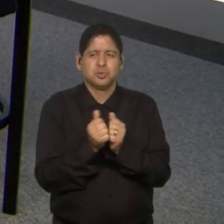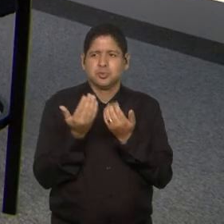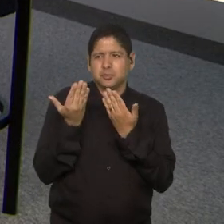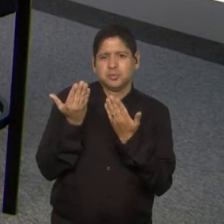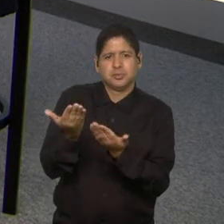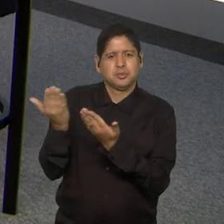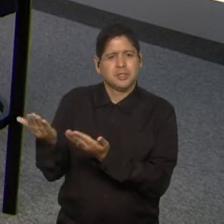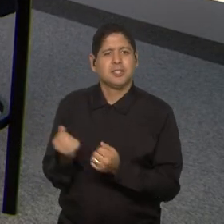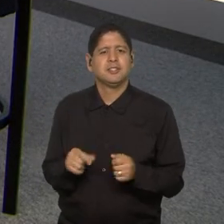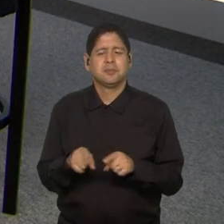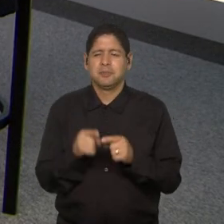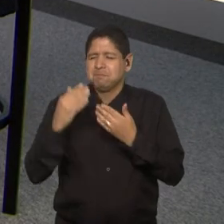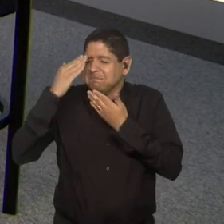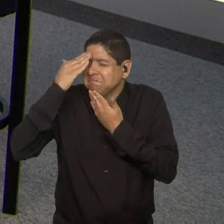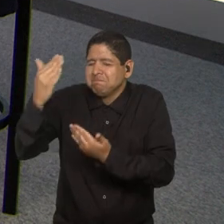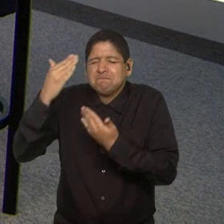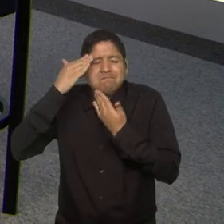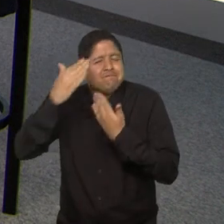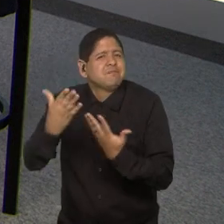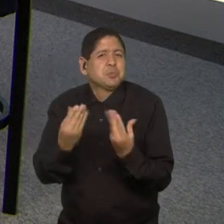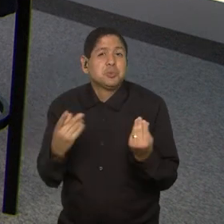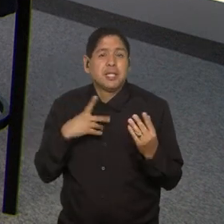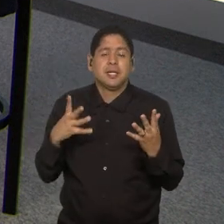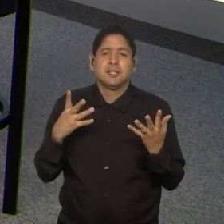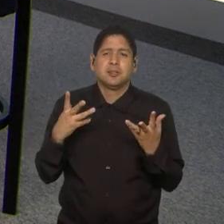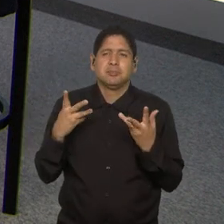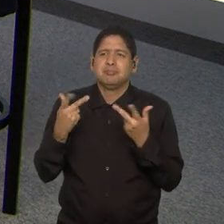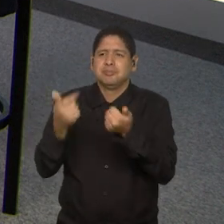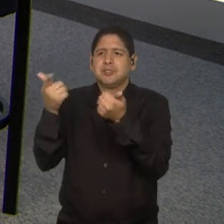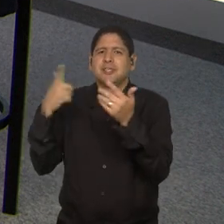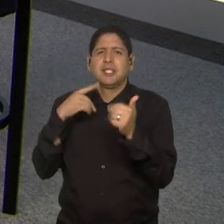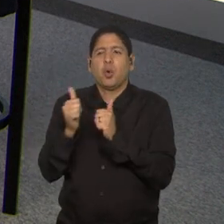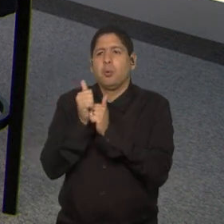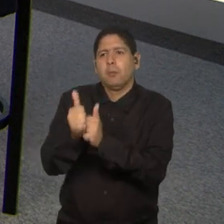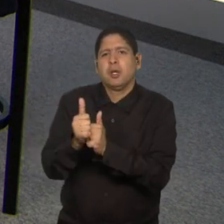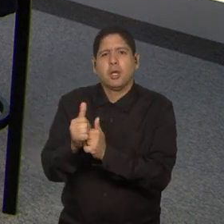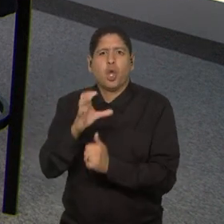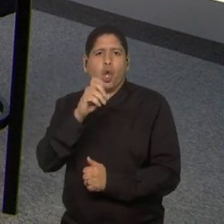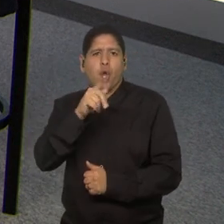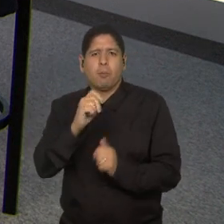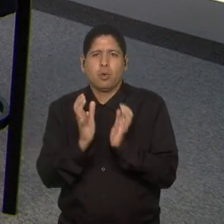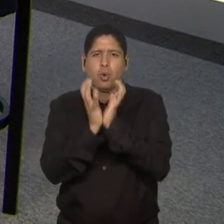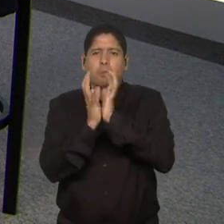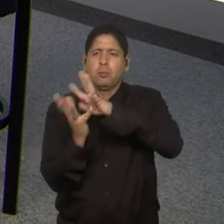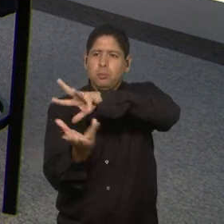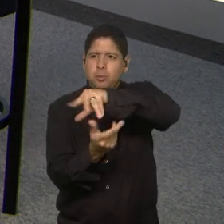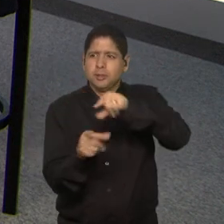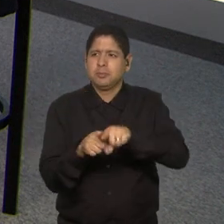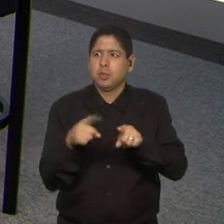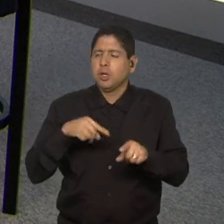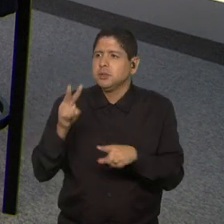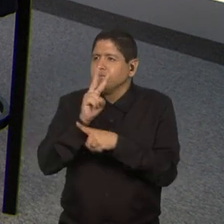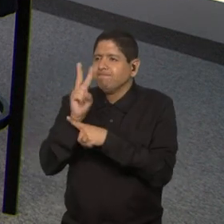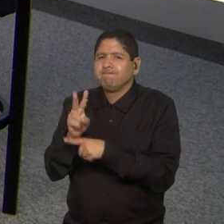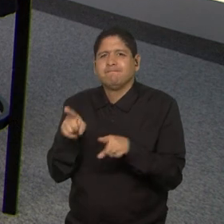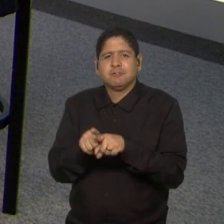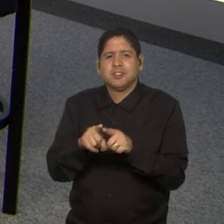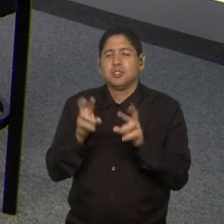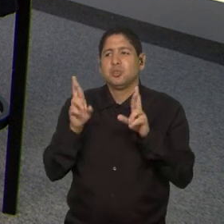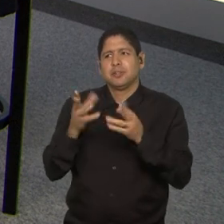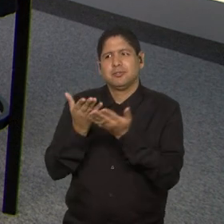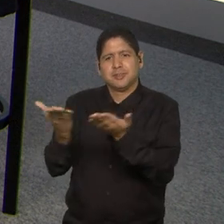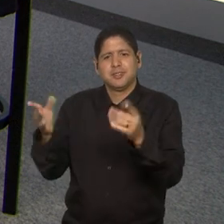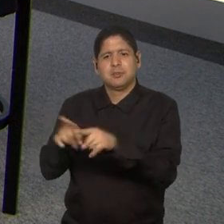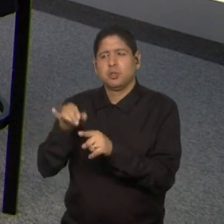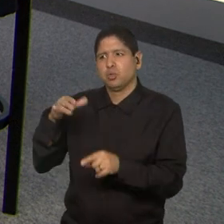também, Maíra. Valeu demais. Sucesso para vocês também na cobertura da Copa do Mundo. A gente também fica super ligado aqui. Sucesso também,